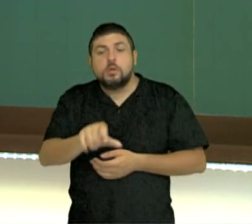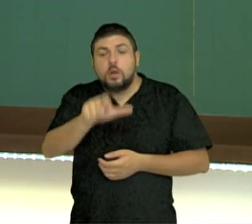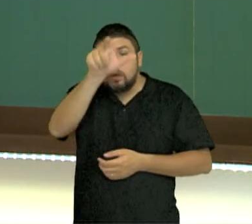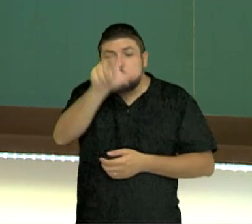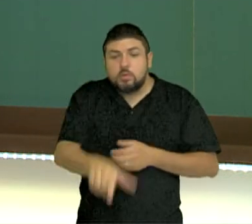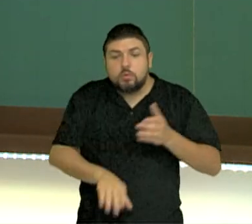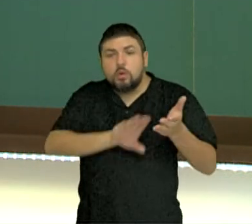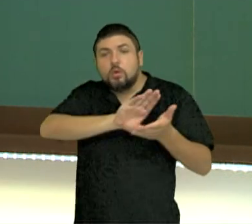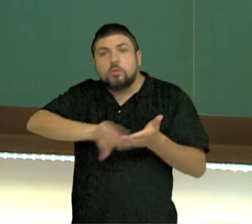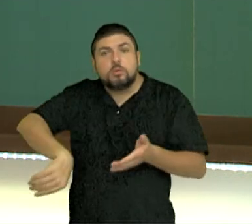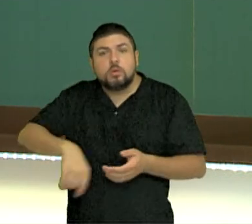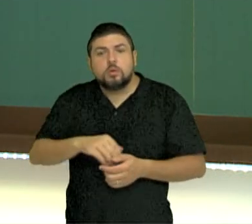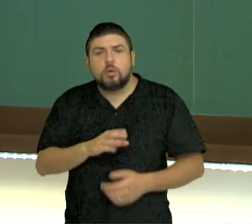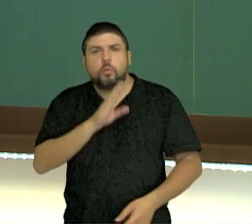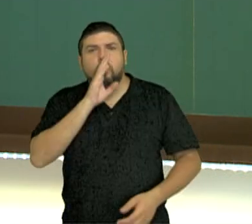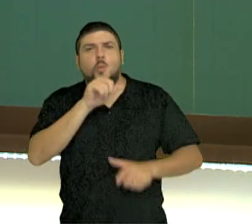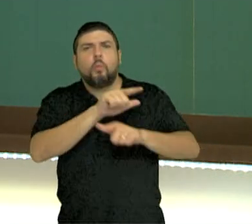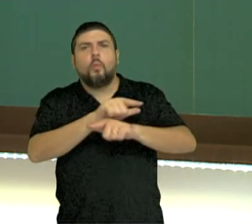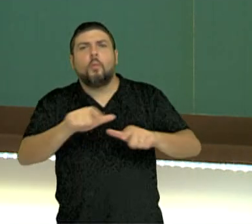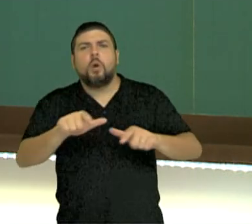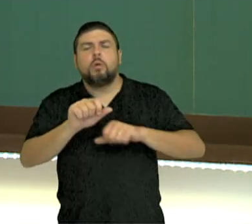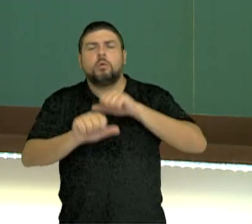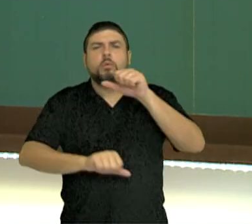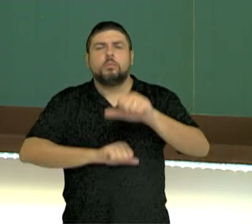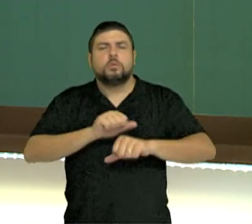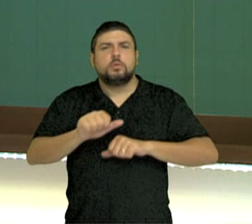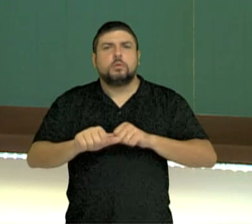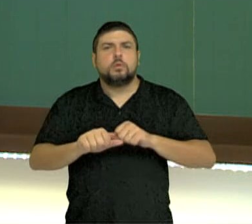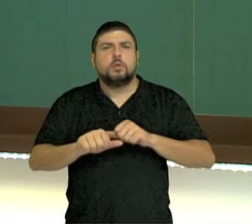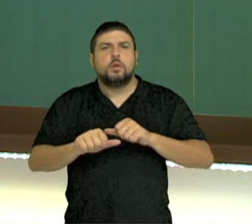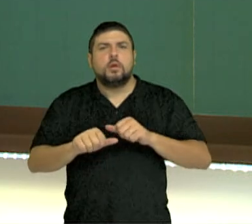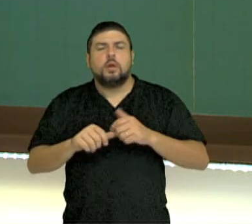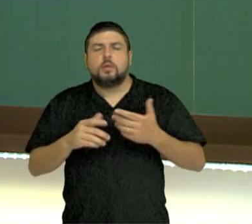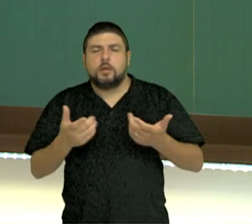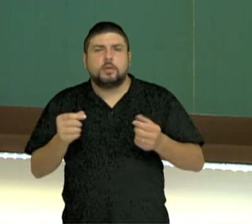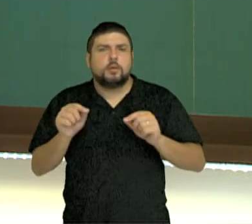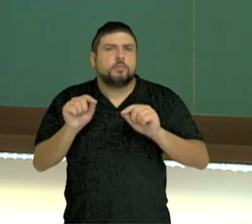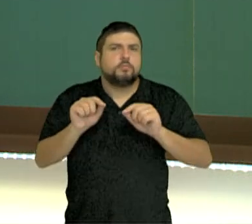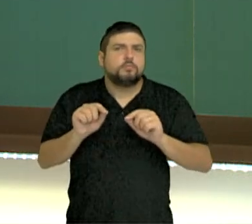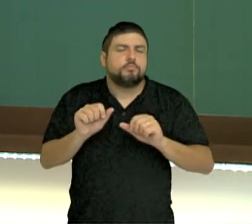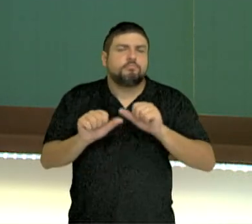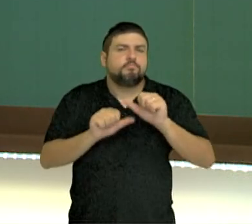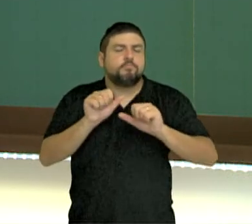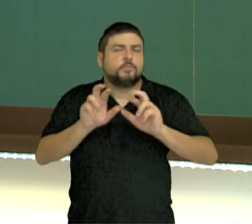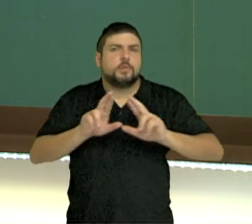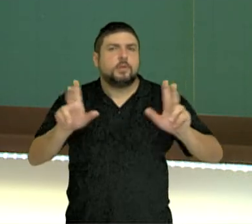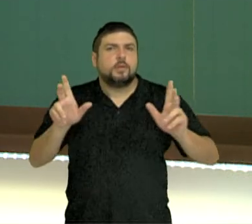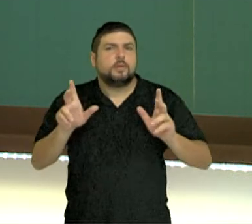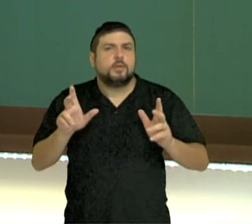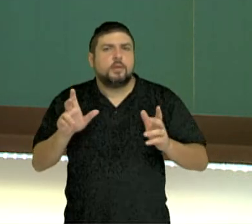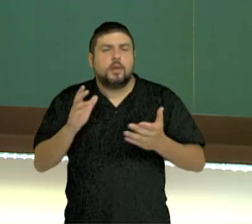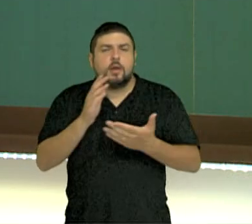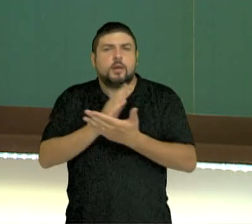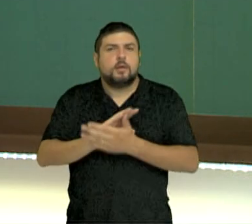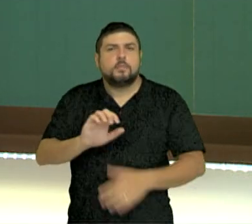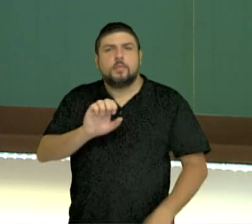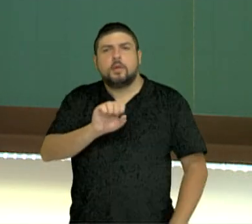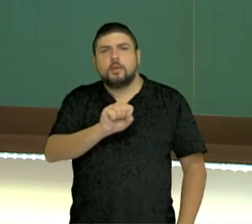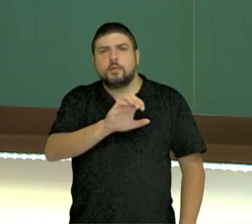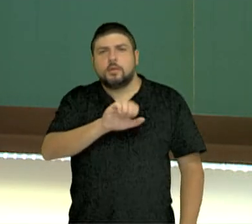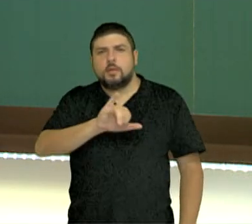eu não tenho mais a pessoa. Deixei de ser aquilo que era para ser. Ou seja, tirei a essência dela.